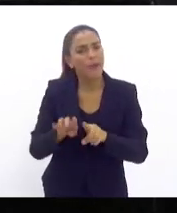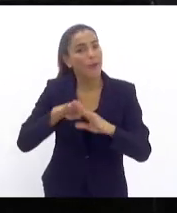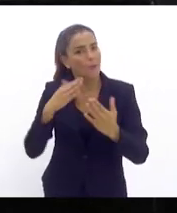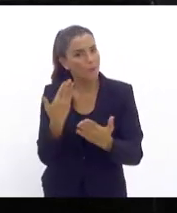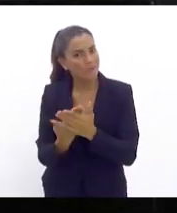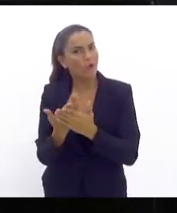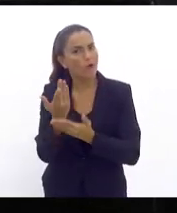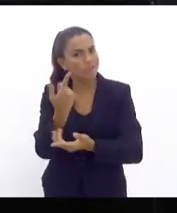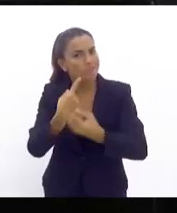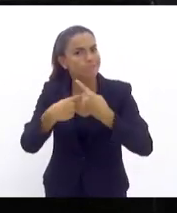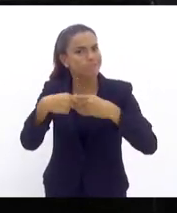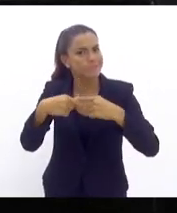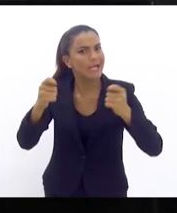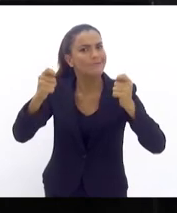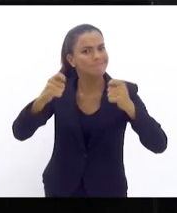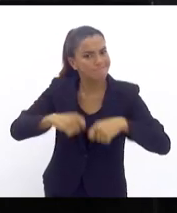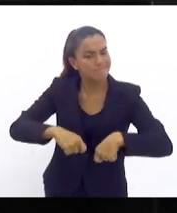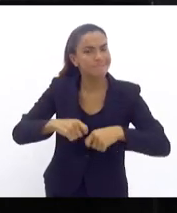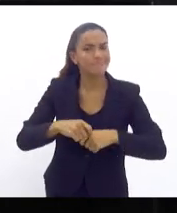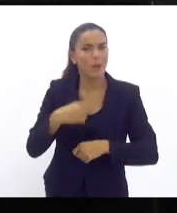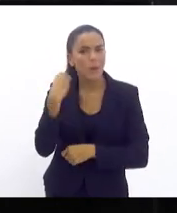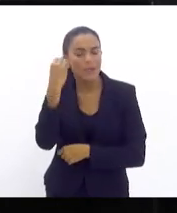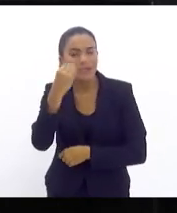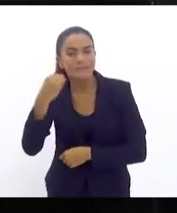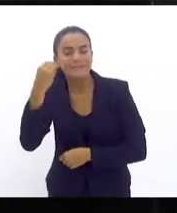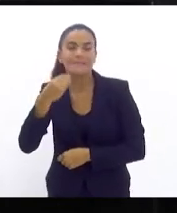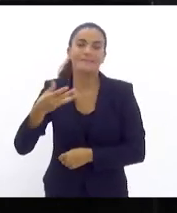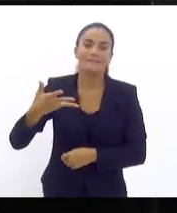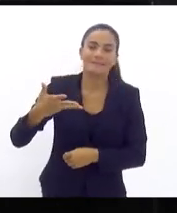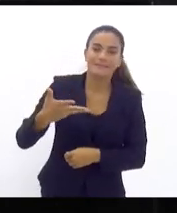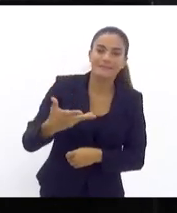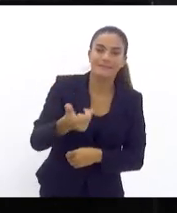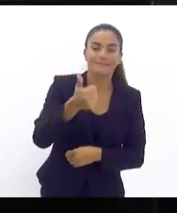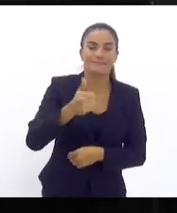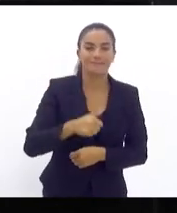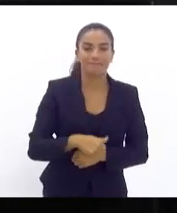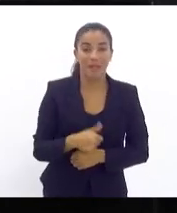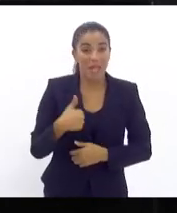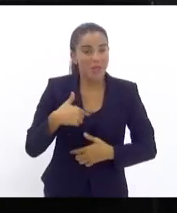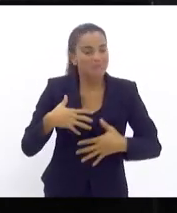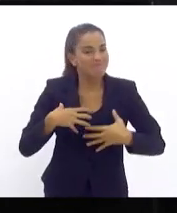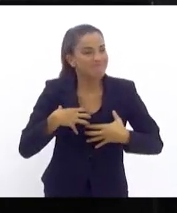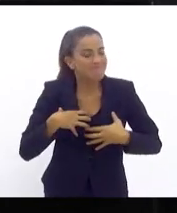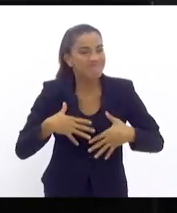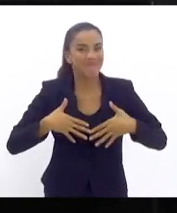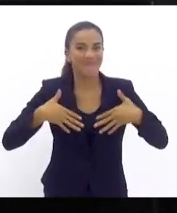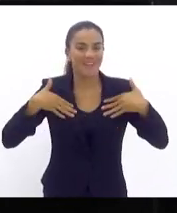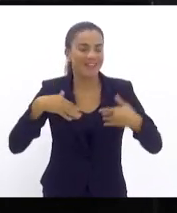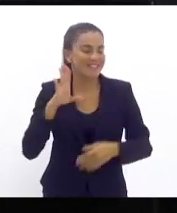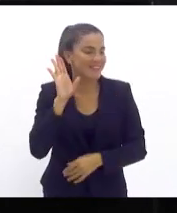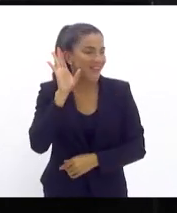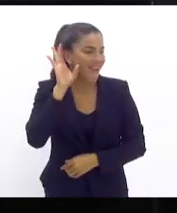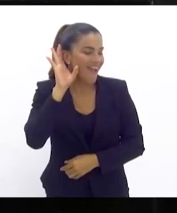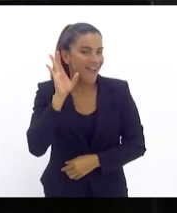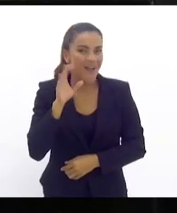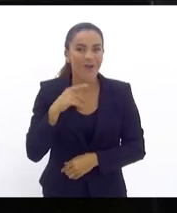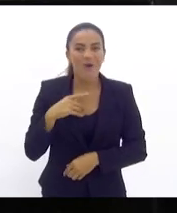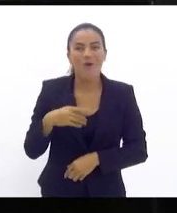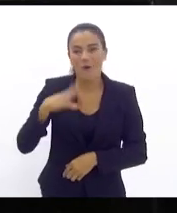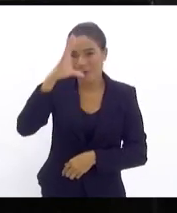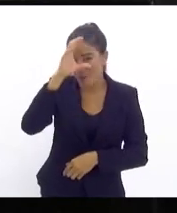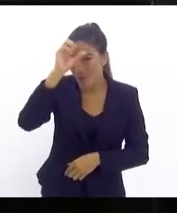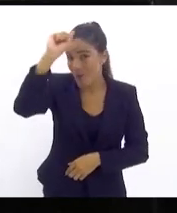certo, é uma experiência magnífica e fiquei muito feliz em escutar do consul